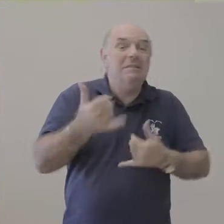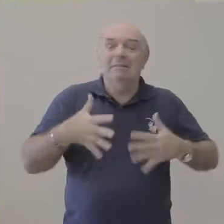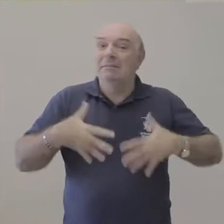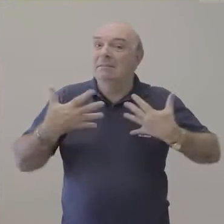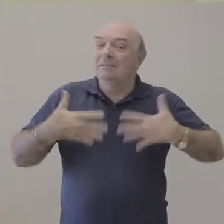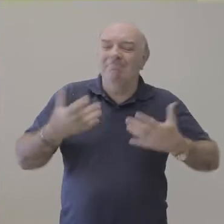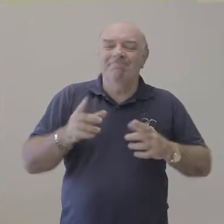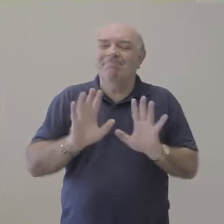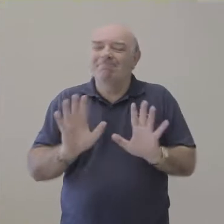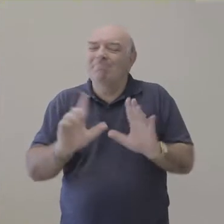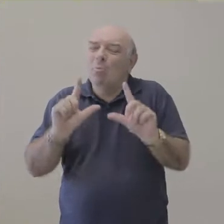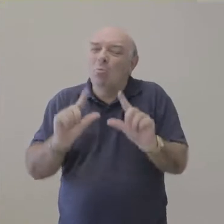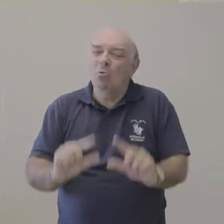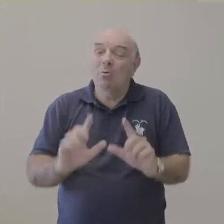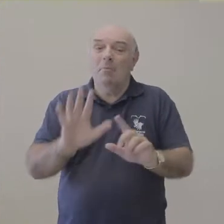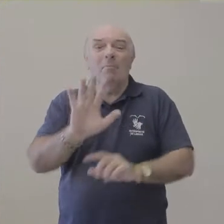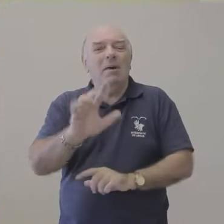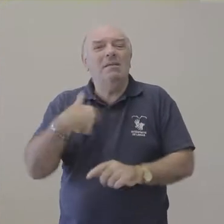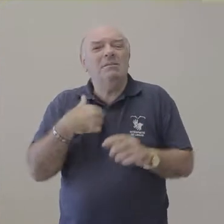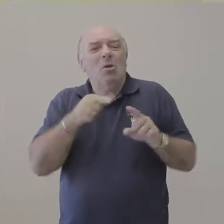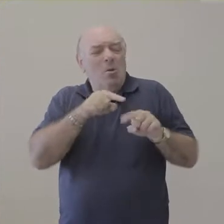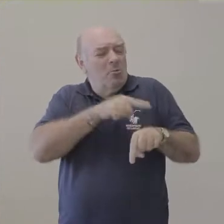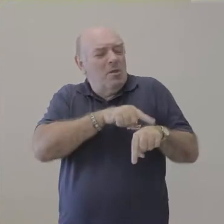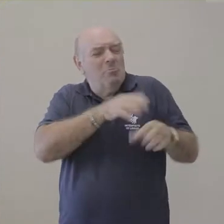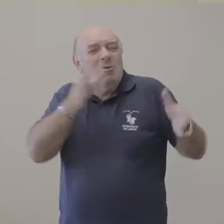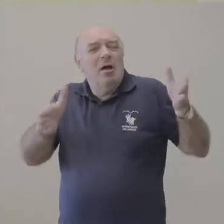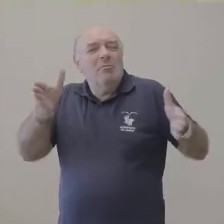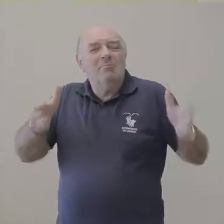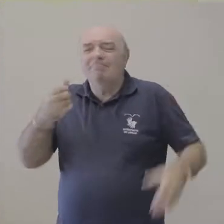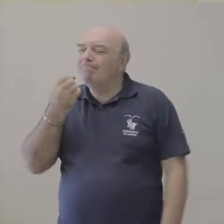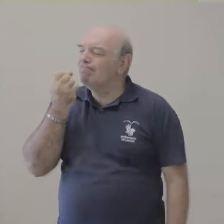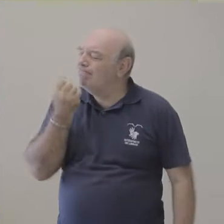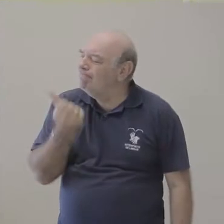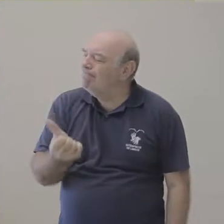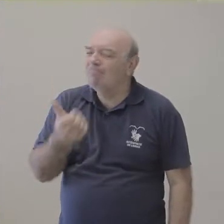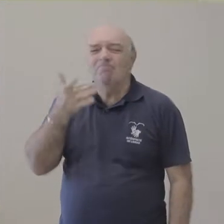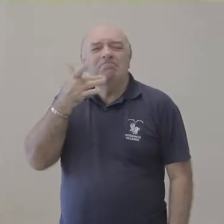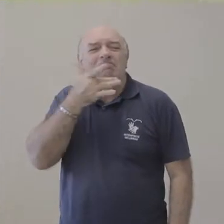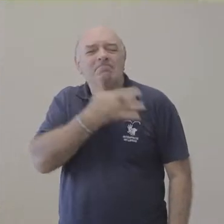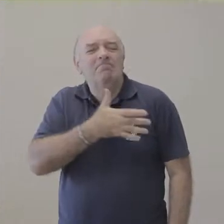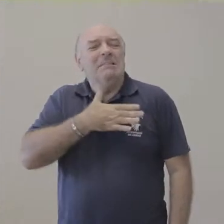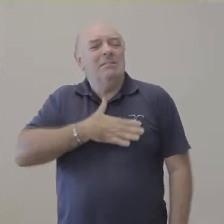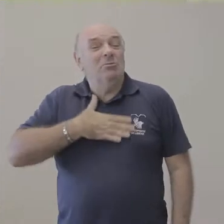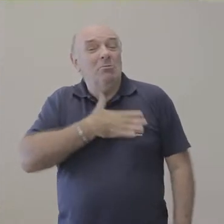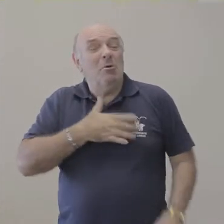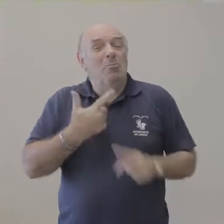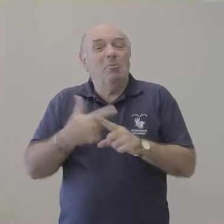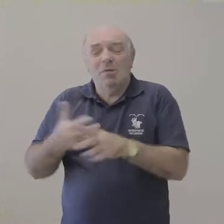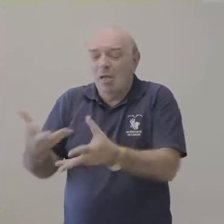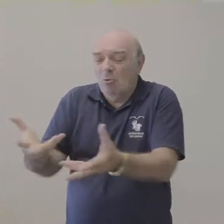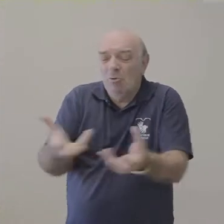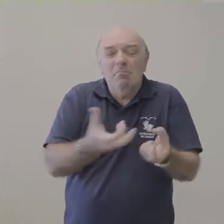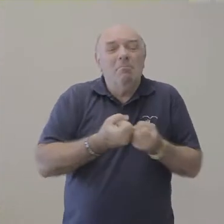foi uma época muito gostosa. De certo modo, havia um recolhimento, mas havia, de certo modo,